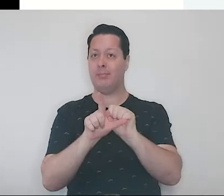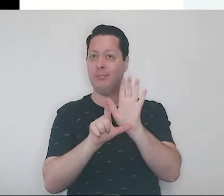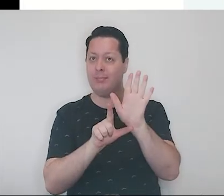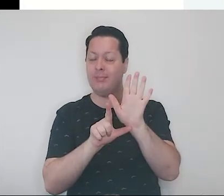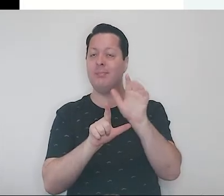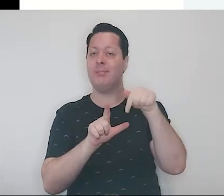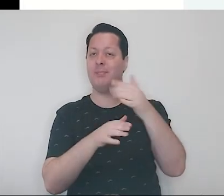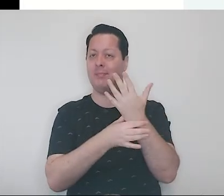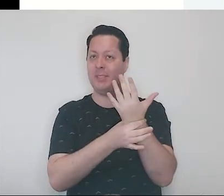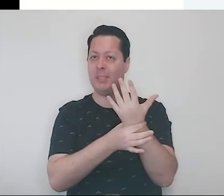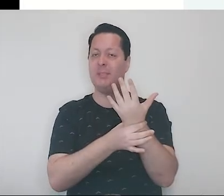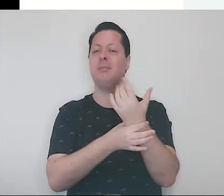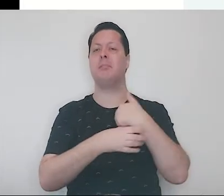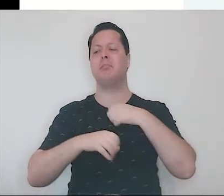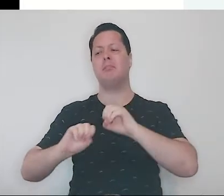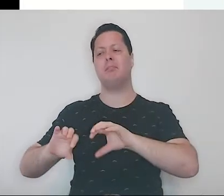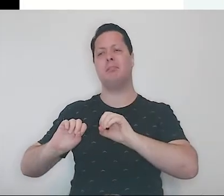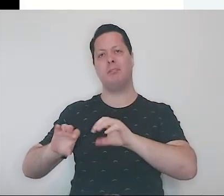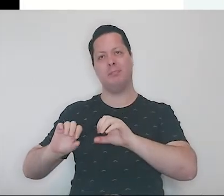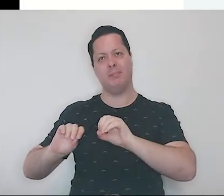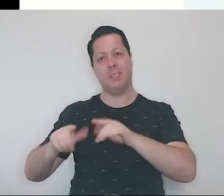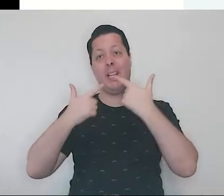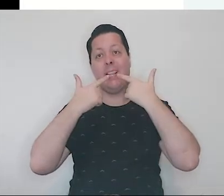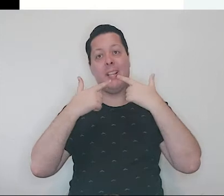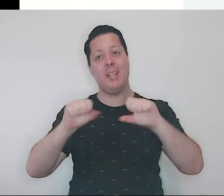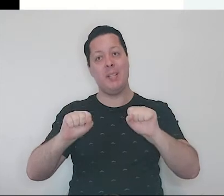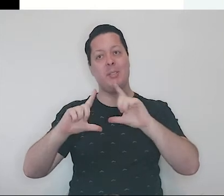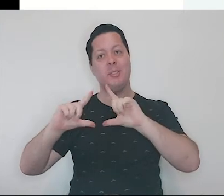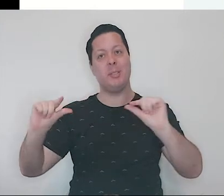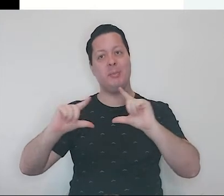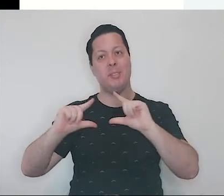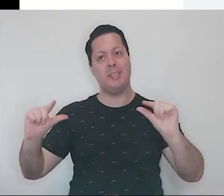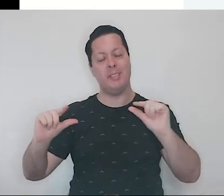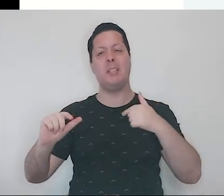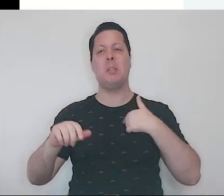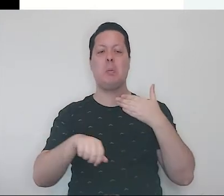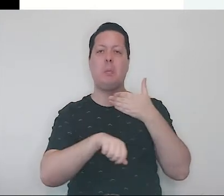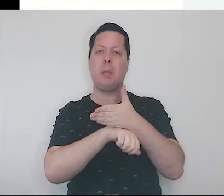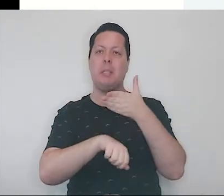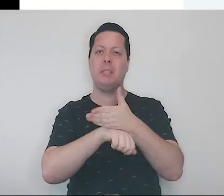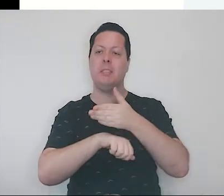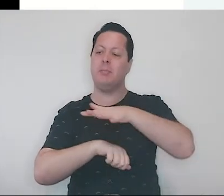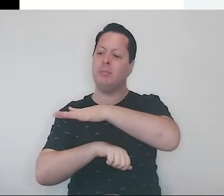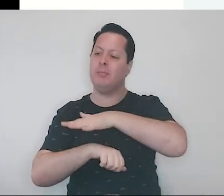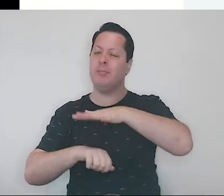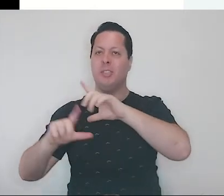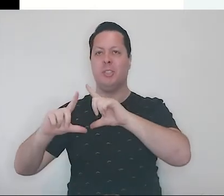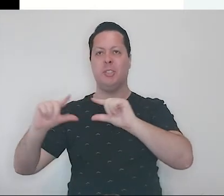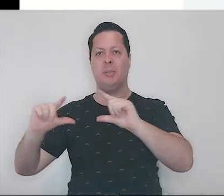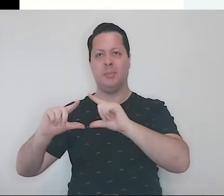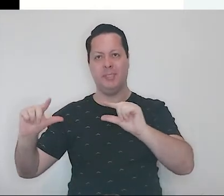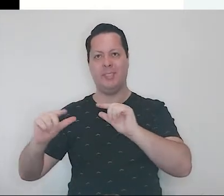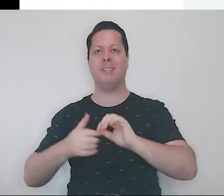e dou aula de língua japonesa, faço parte do setor de japonês, portanto.